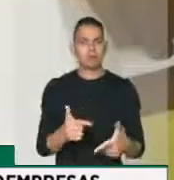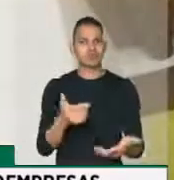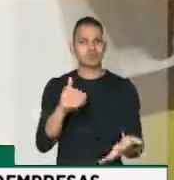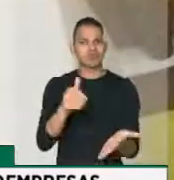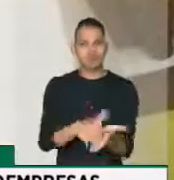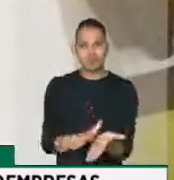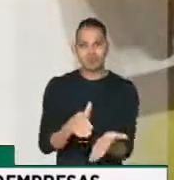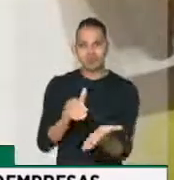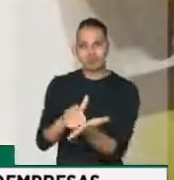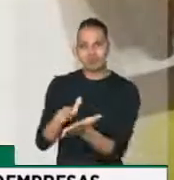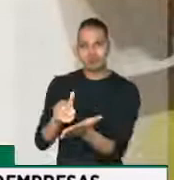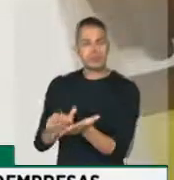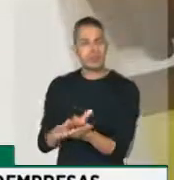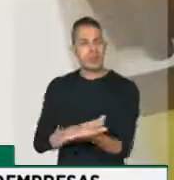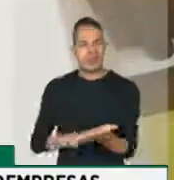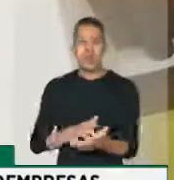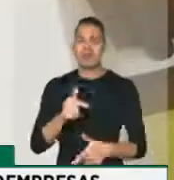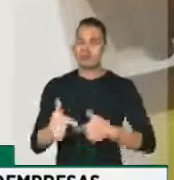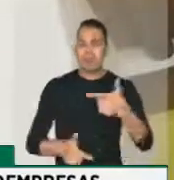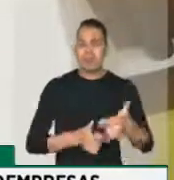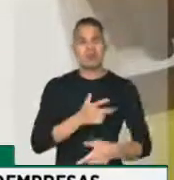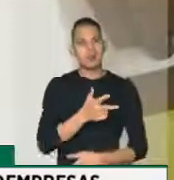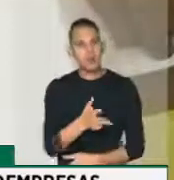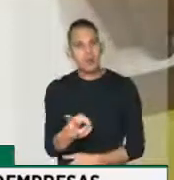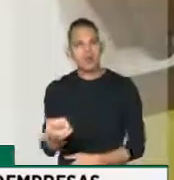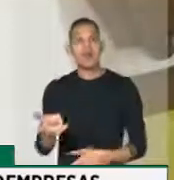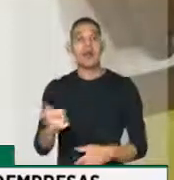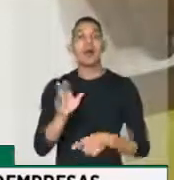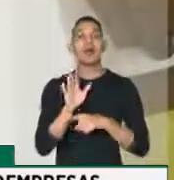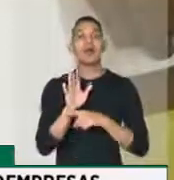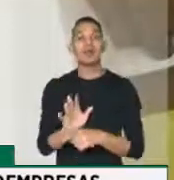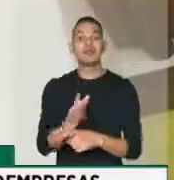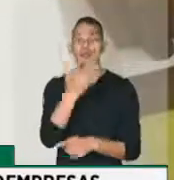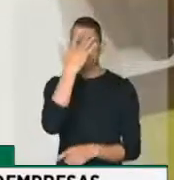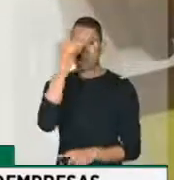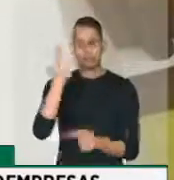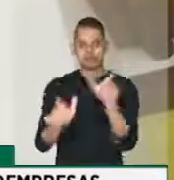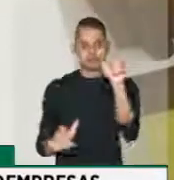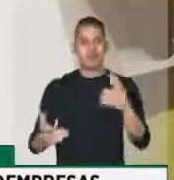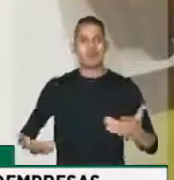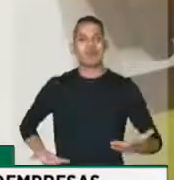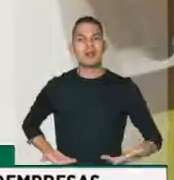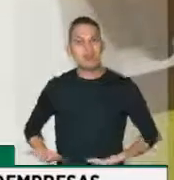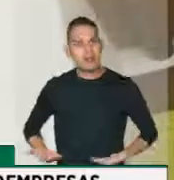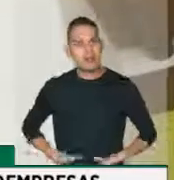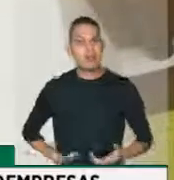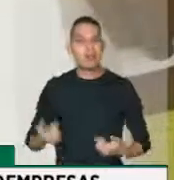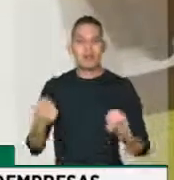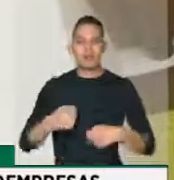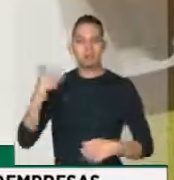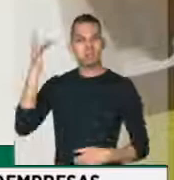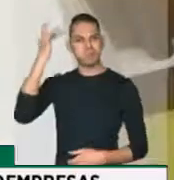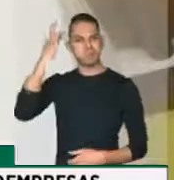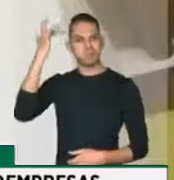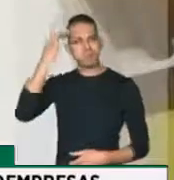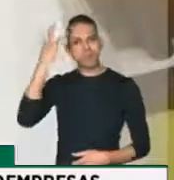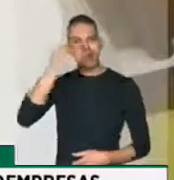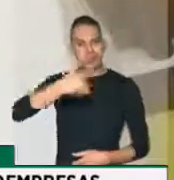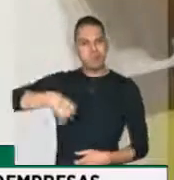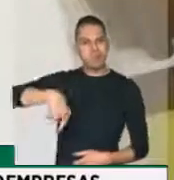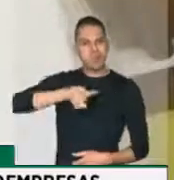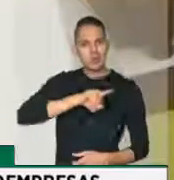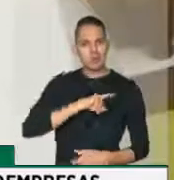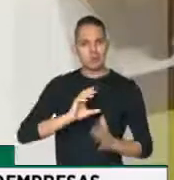esses empresários não venham a encerrar os seus negócios, isso ajuda o trabalhador. É uma posição de maturidade. Nós do PSOL